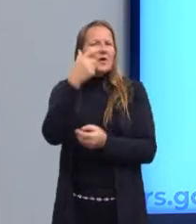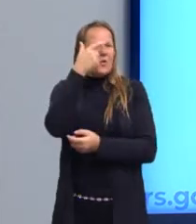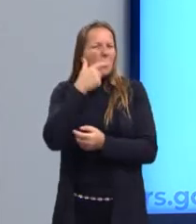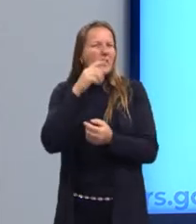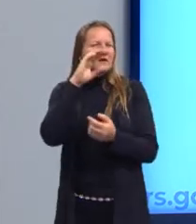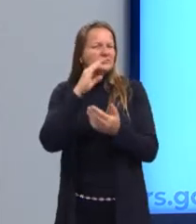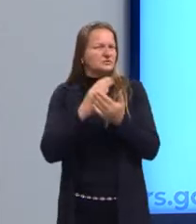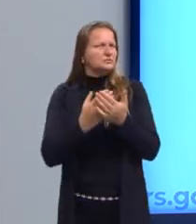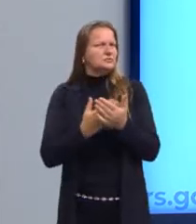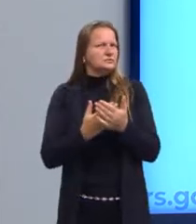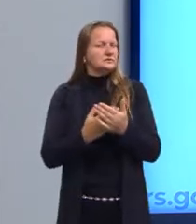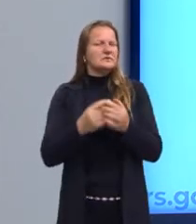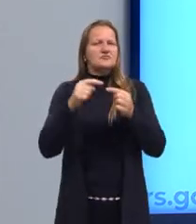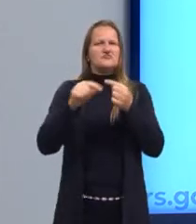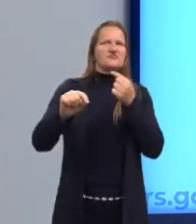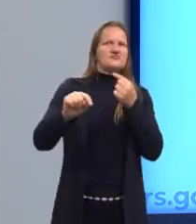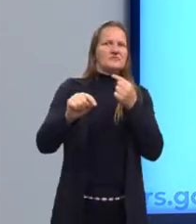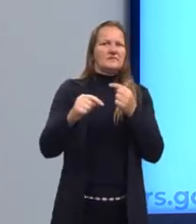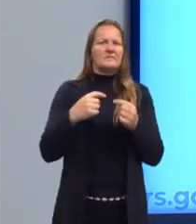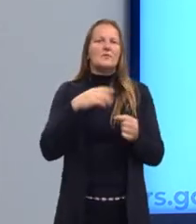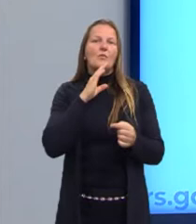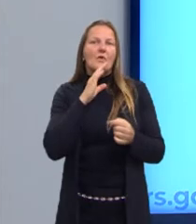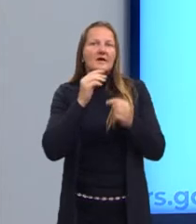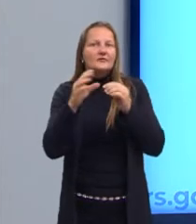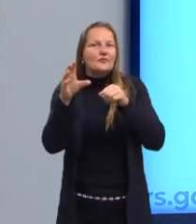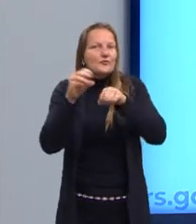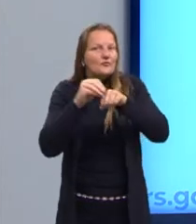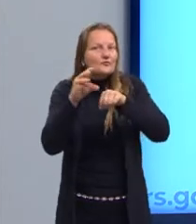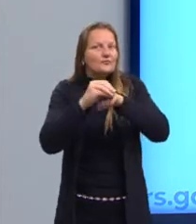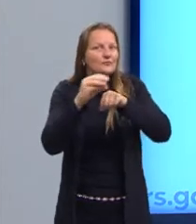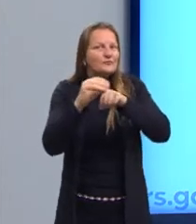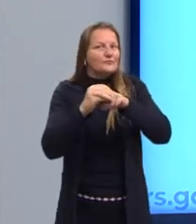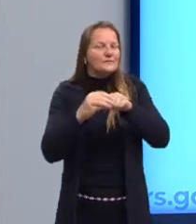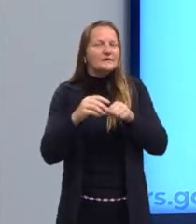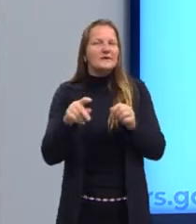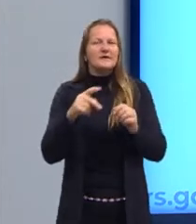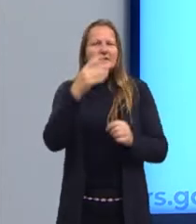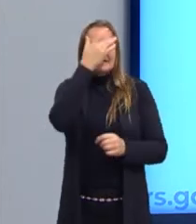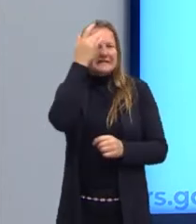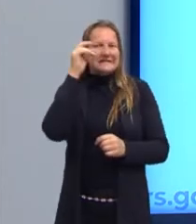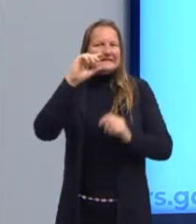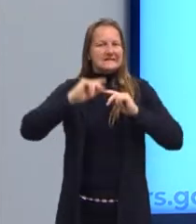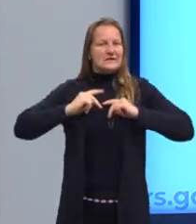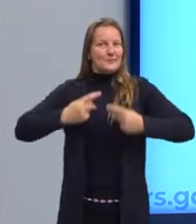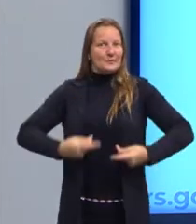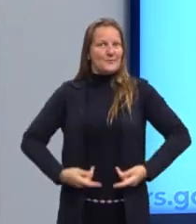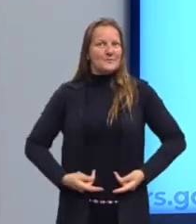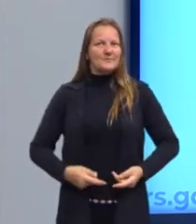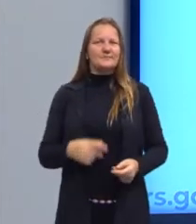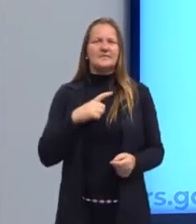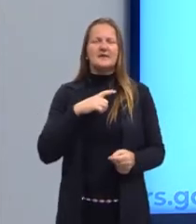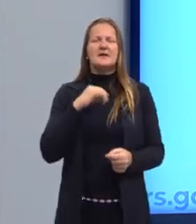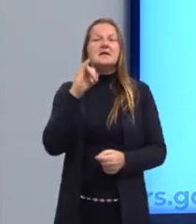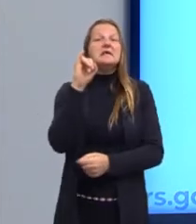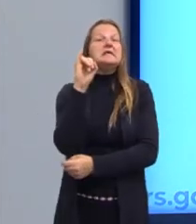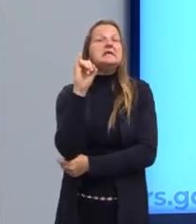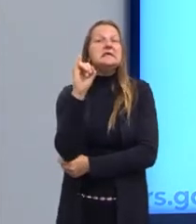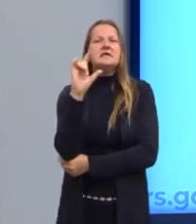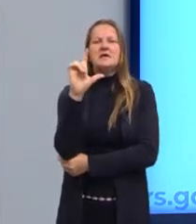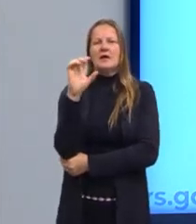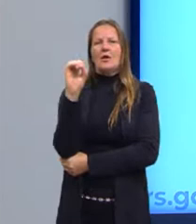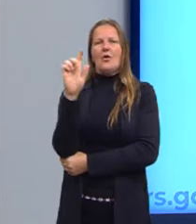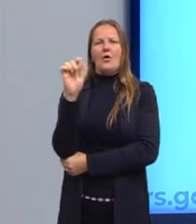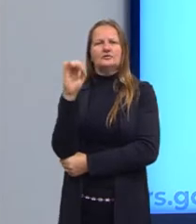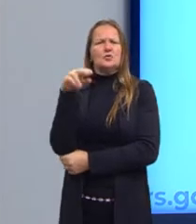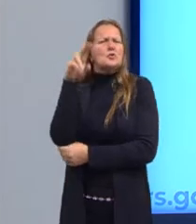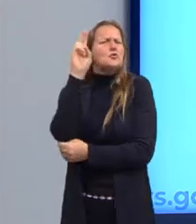não vai novamente em contradição com os meus conhecimentos, né? É lógico que é ser humano. Também a gente vai dizer, é ilógico. Ele